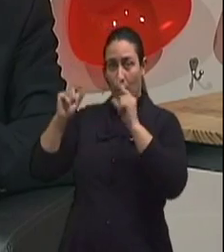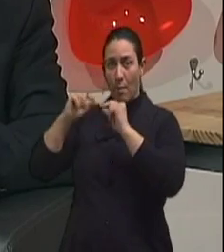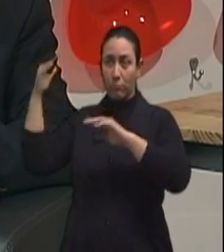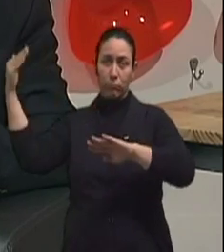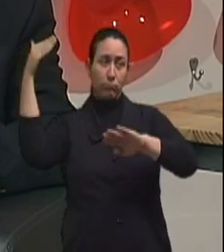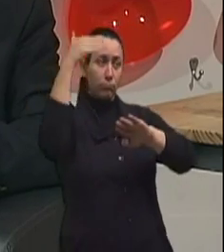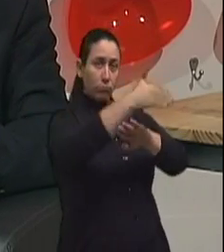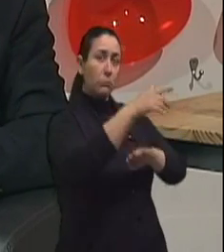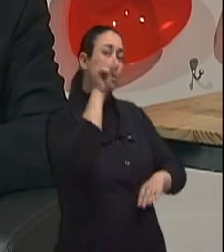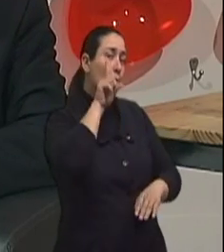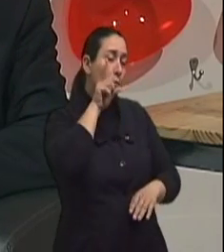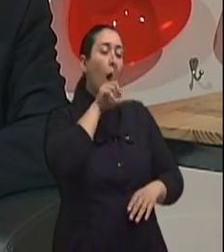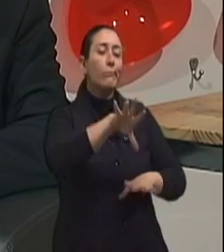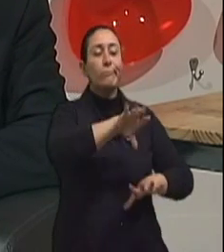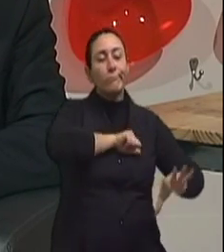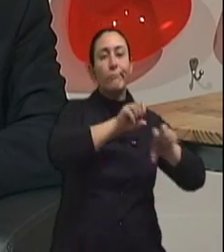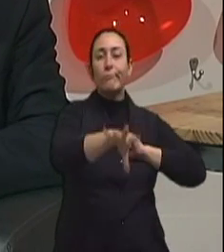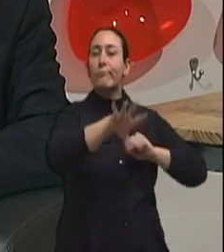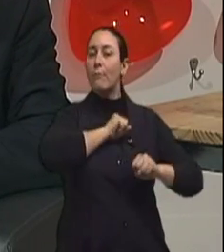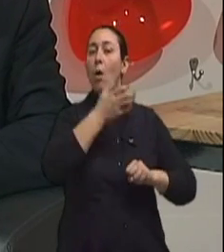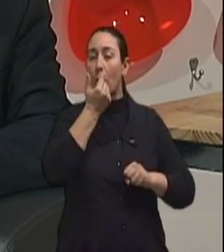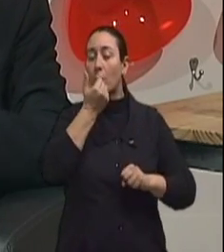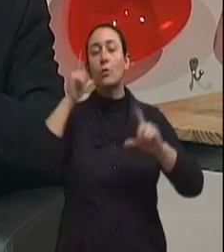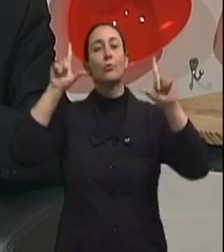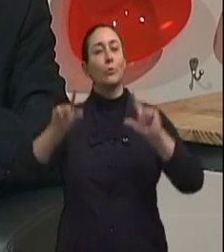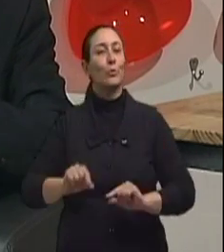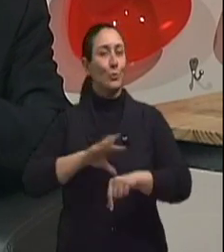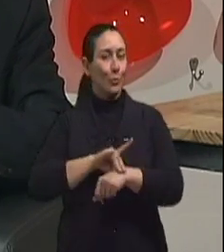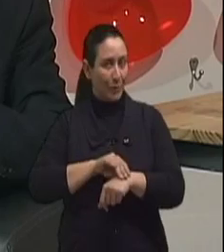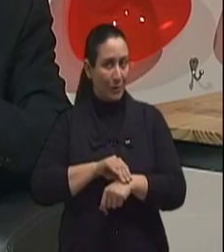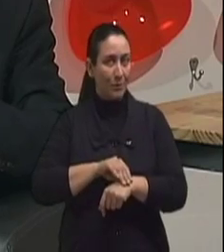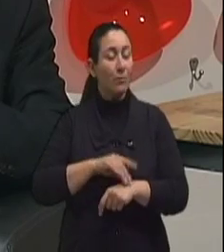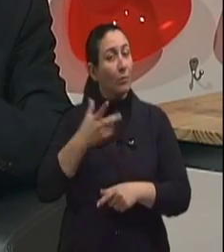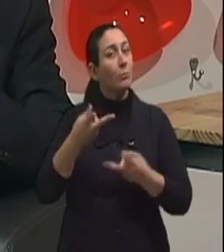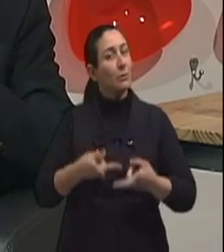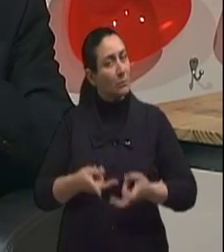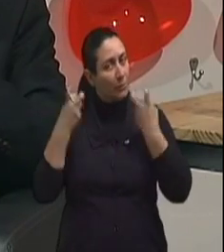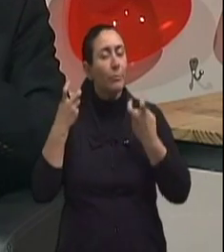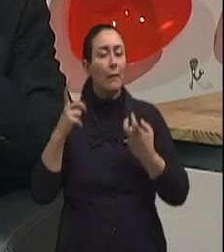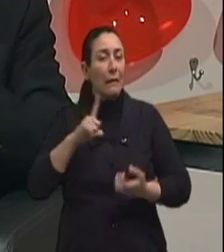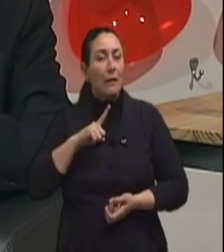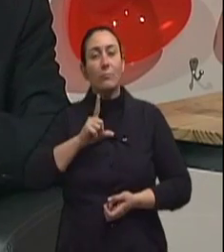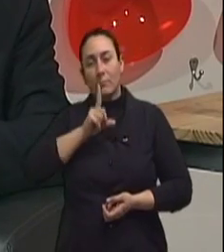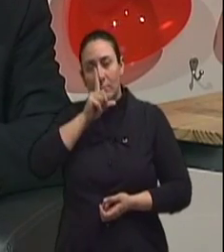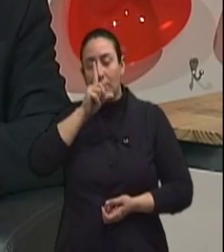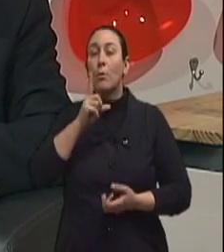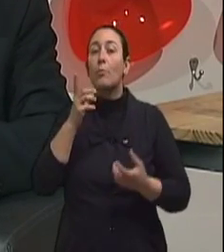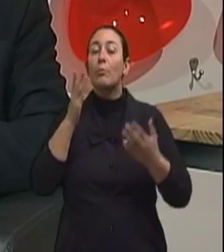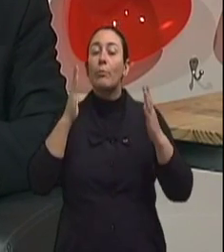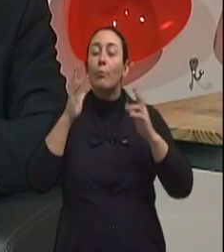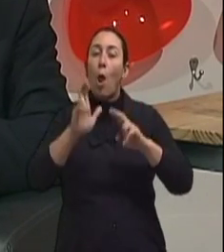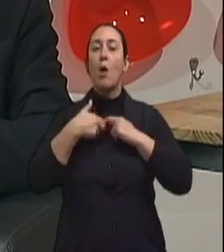dieta do local e aí vai caindo o risco da doença. Claro. Mostrando então um claro risco relacionado à dieta.